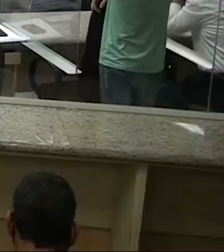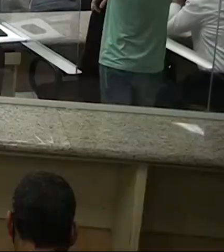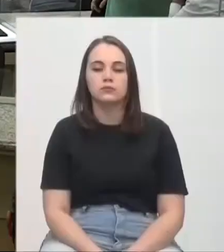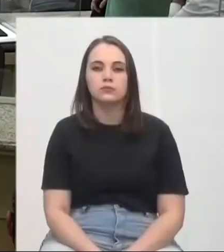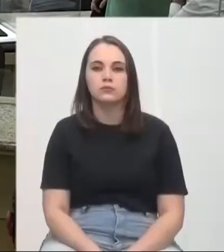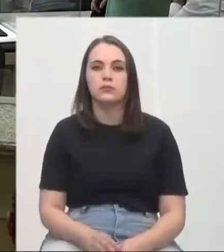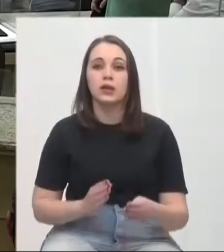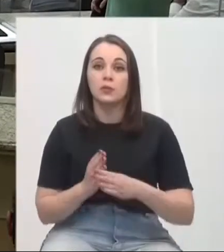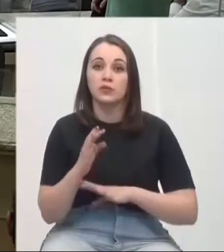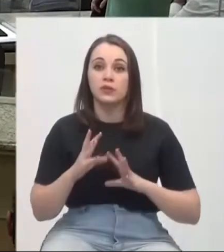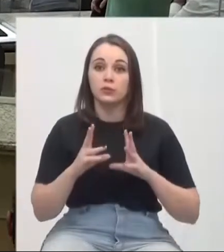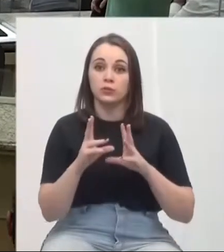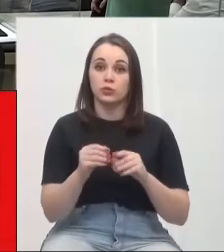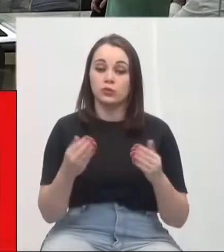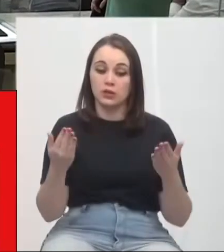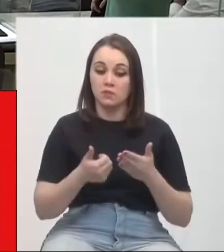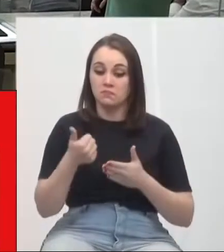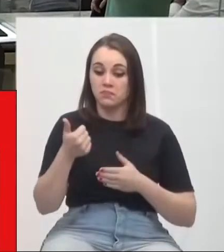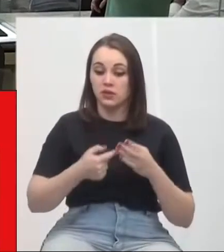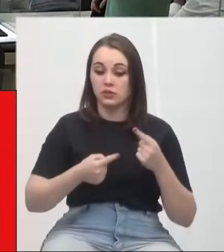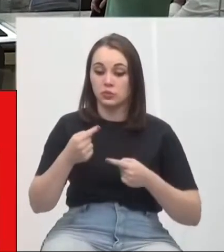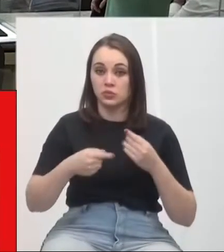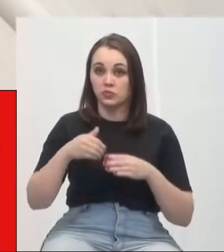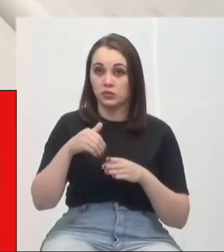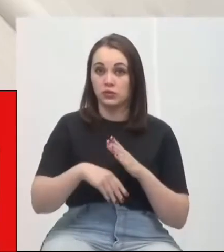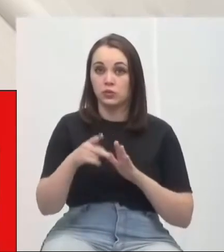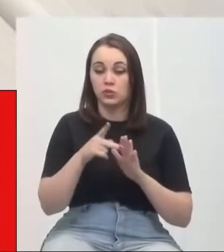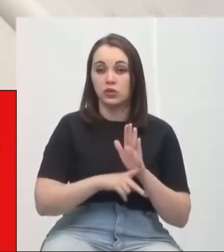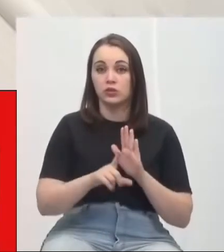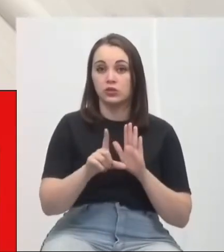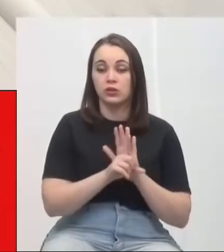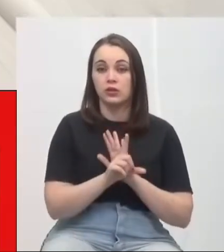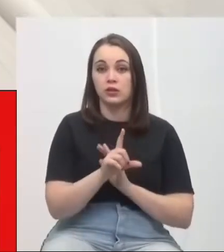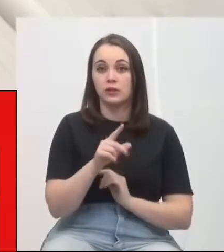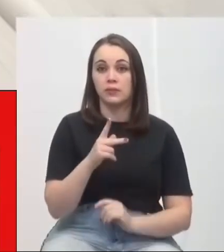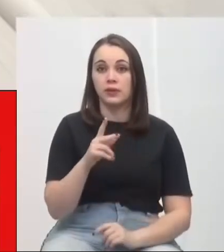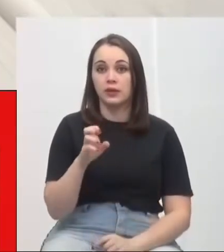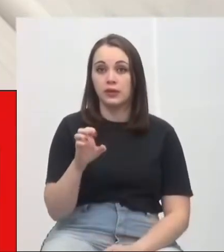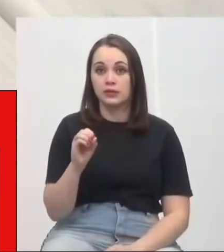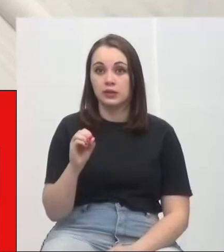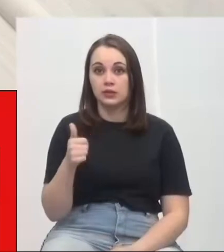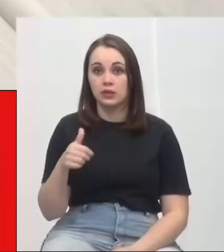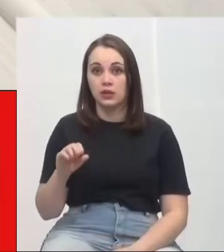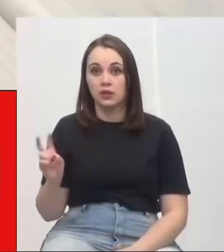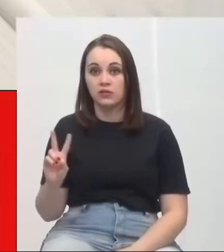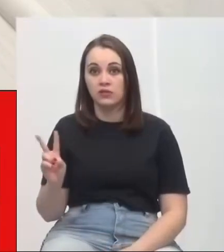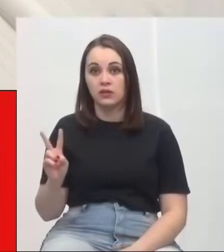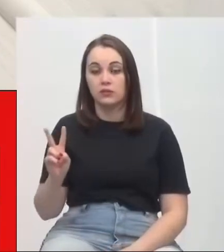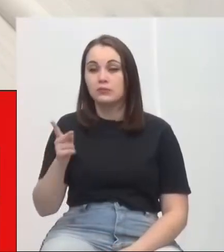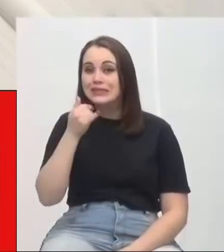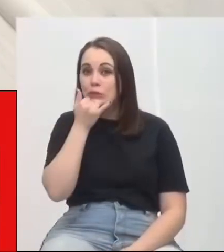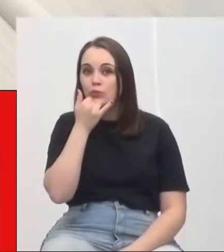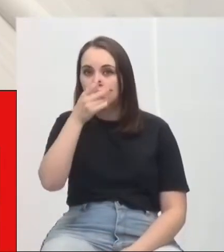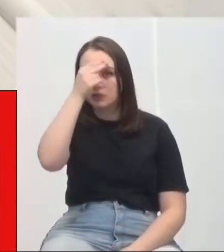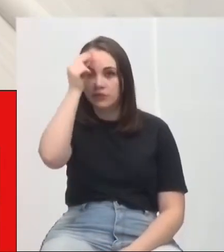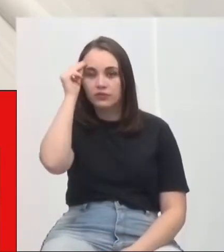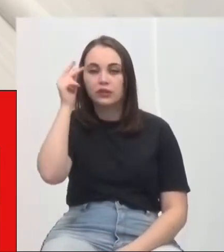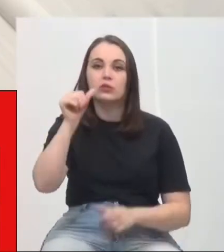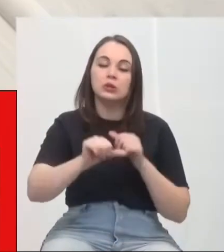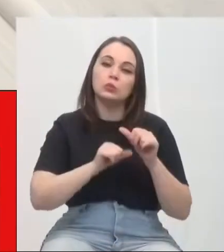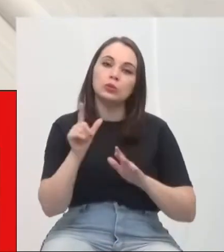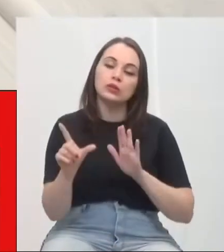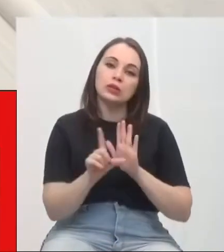votação, o projeto de lei do Poder Executivo PLCPE 02921, encaminhado pelo Prefeito Municipal, que altera a lei complementar número